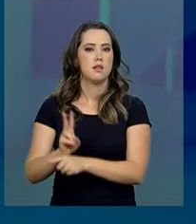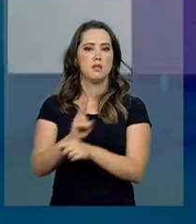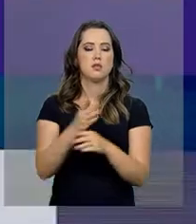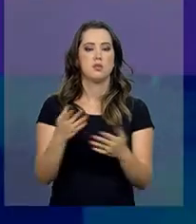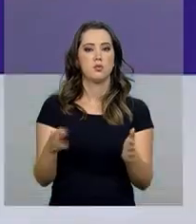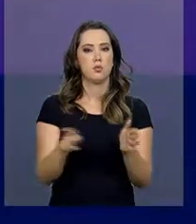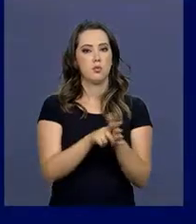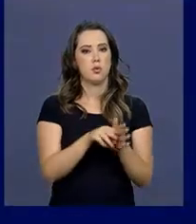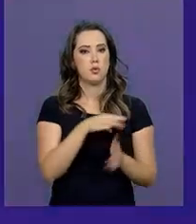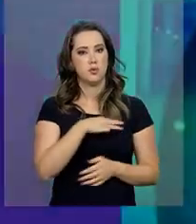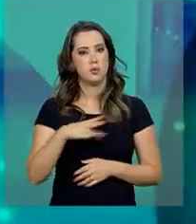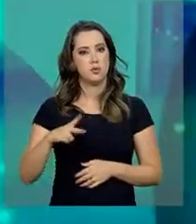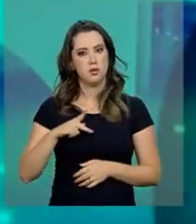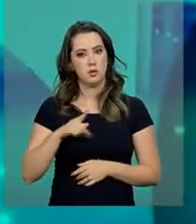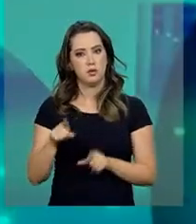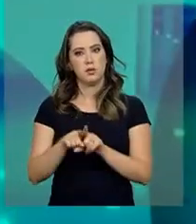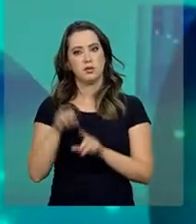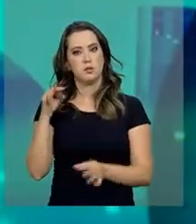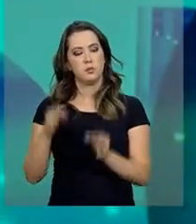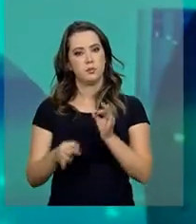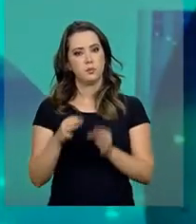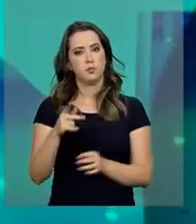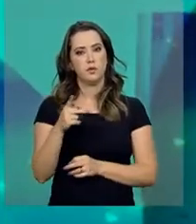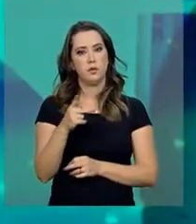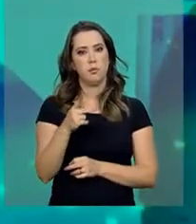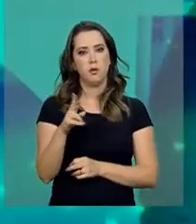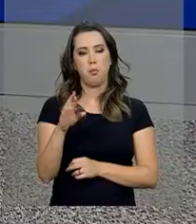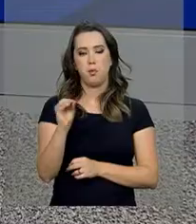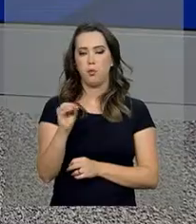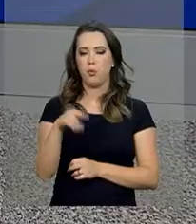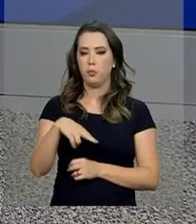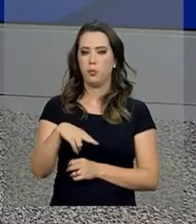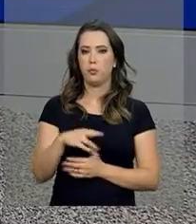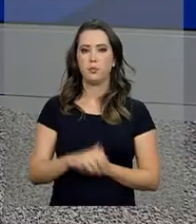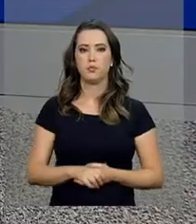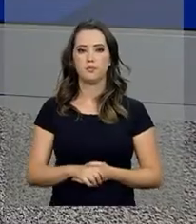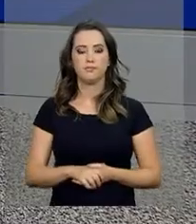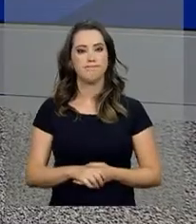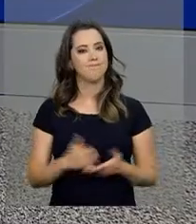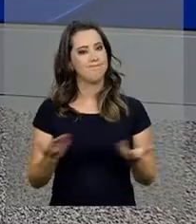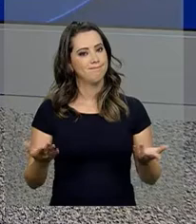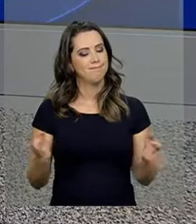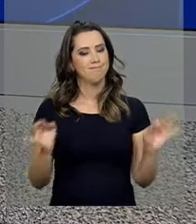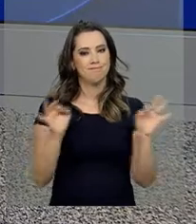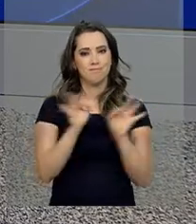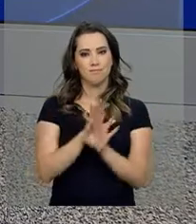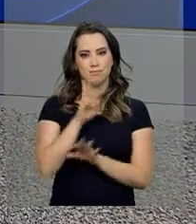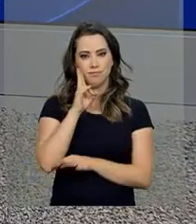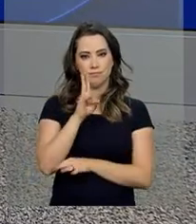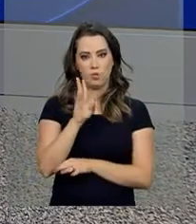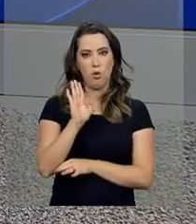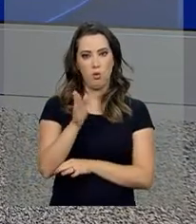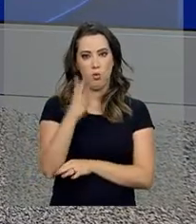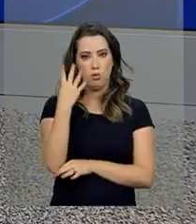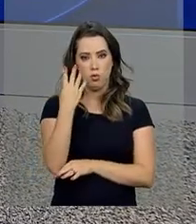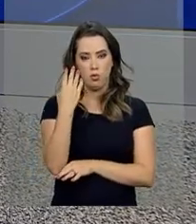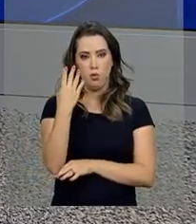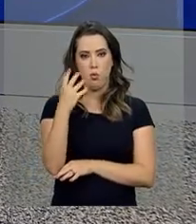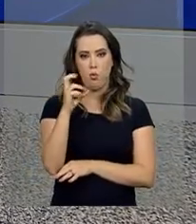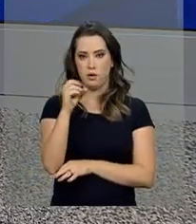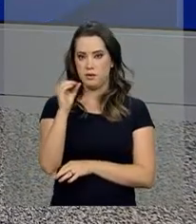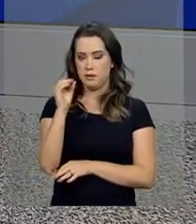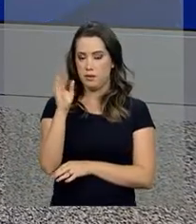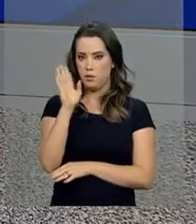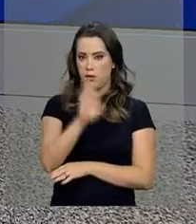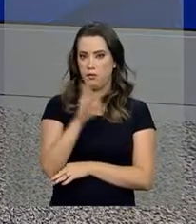pelos Ministérios Públicos e da Justiça e pelo PROCON. Bom, nós ficamos por aqui. Daqui a pouco, às 4h50